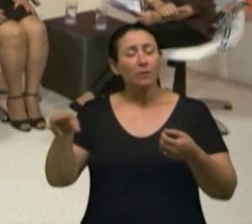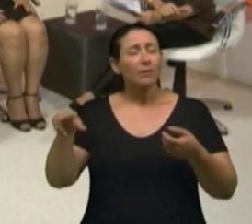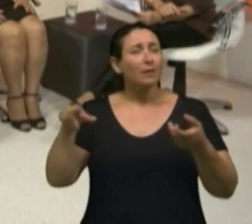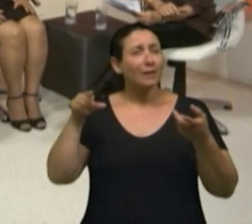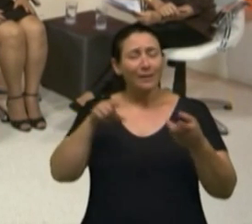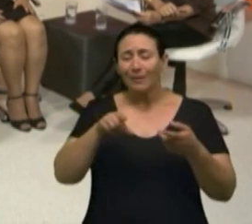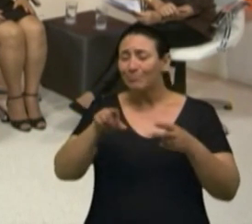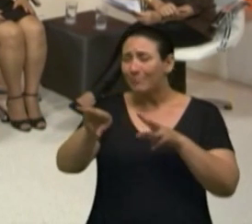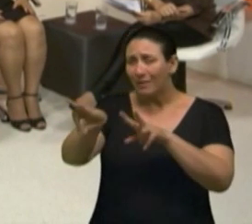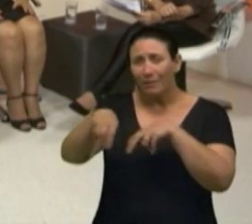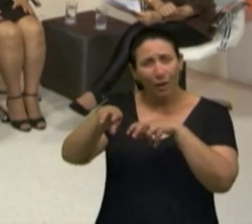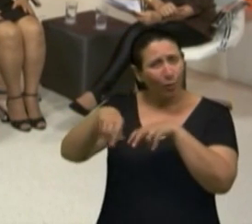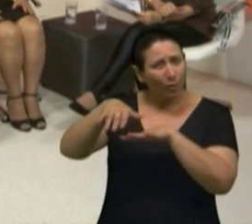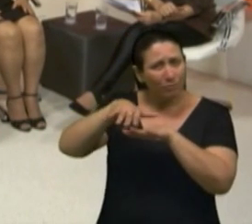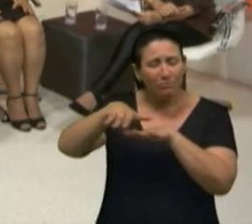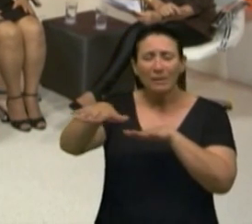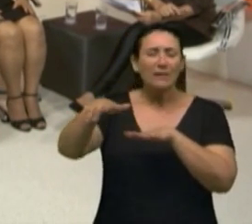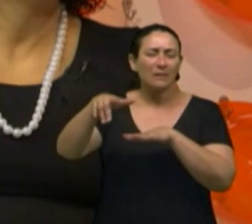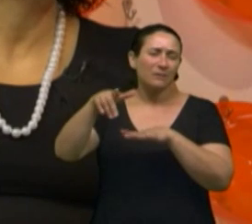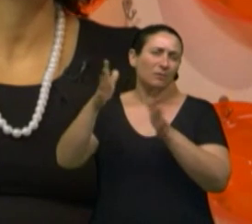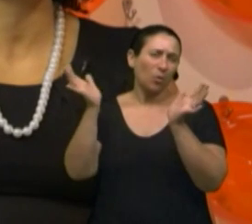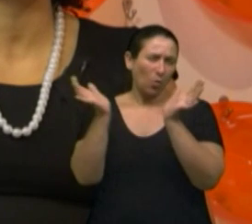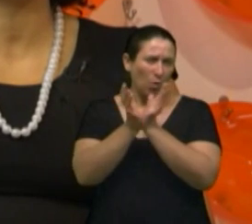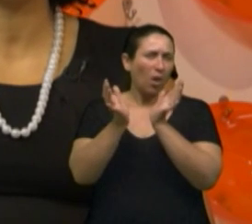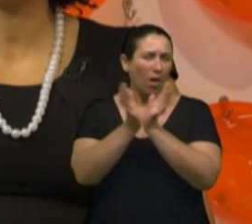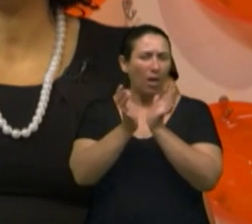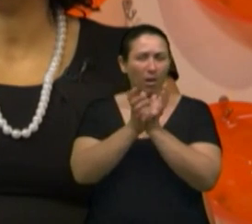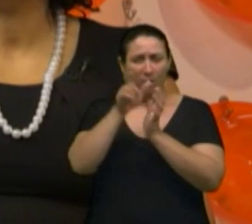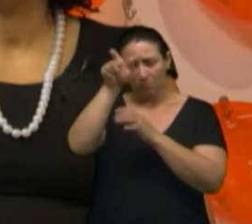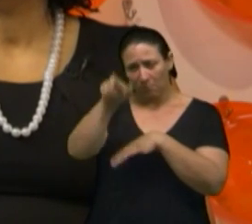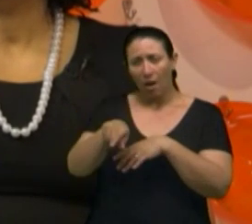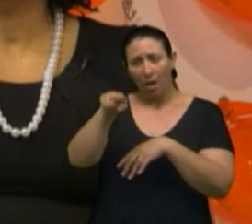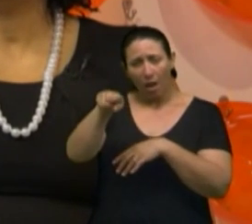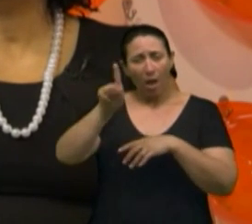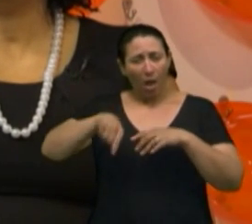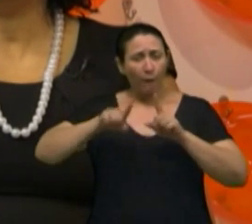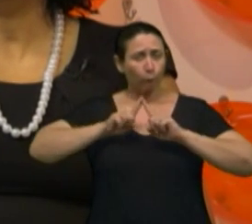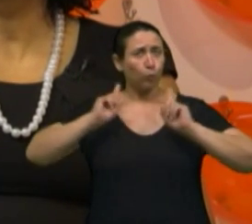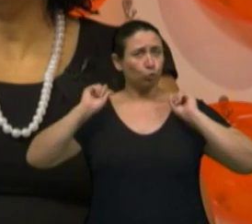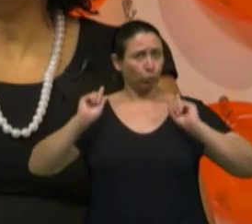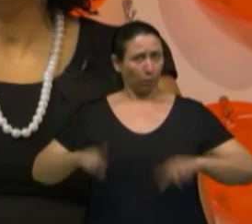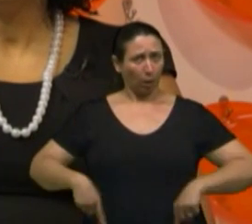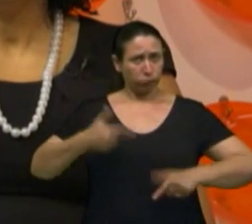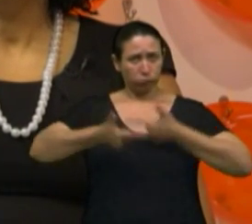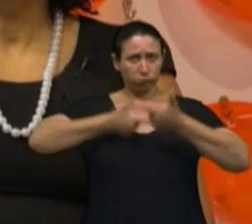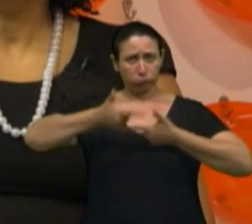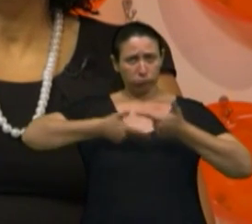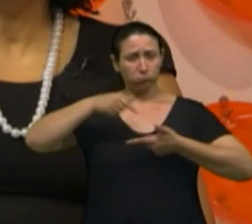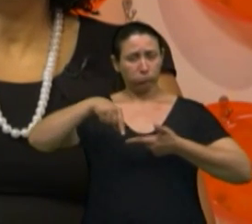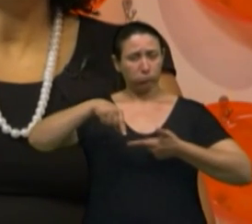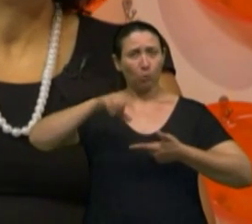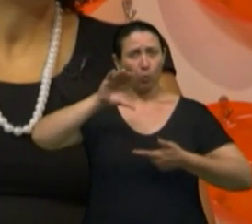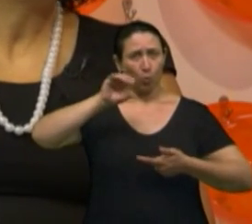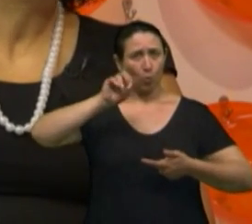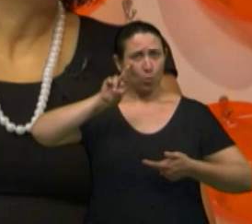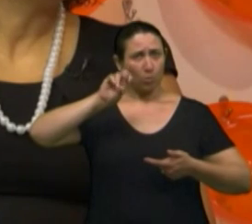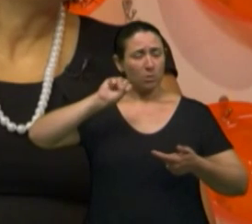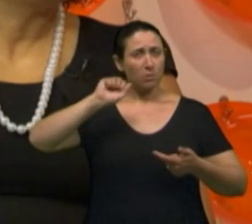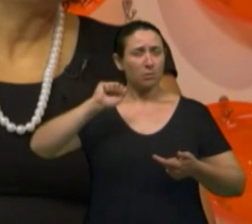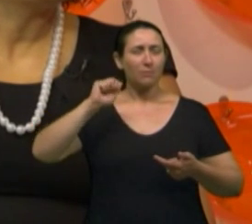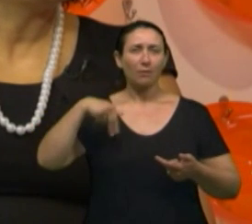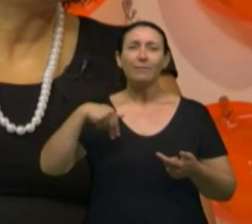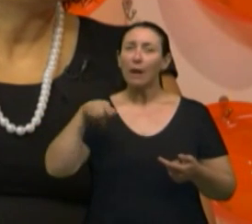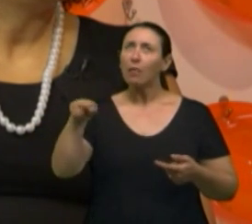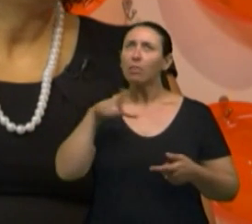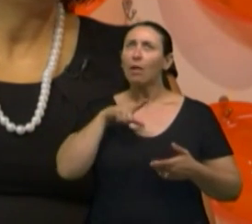interior, o nosso colega, né, funcionário da Corsã, ele tem um papel muito